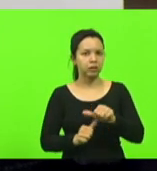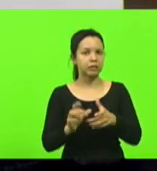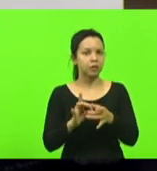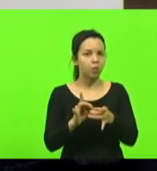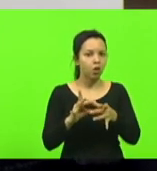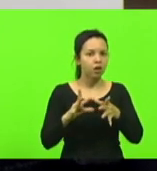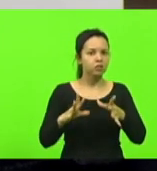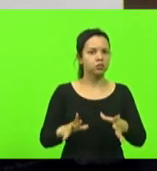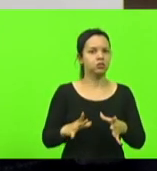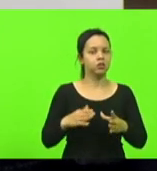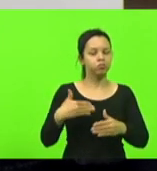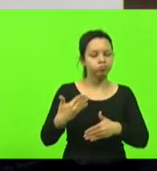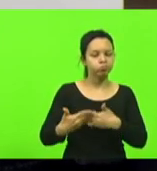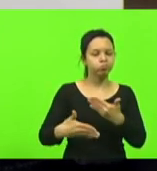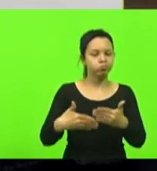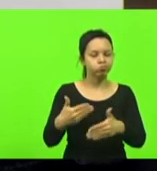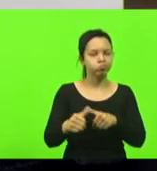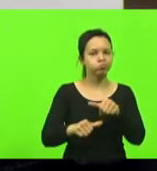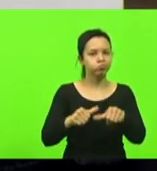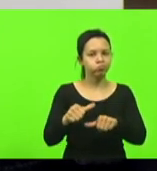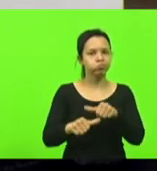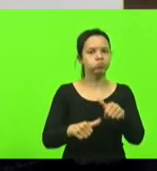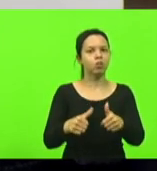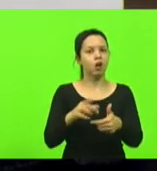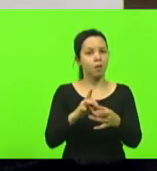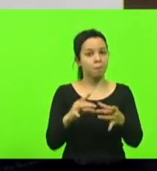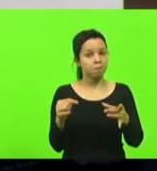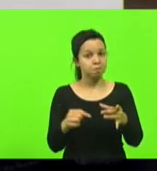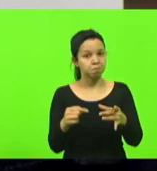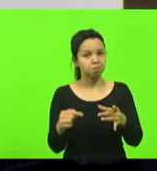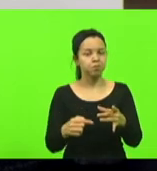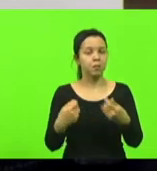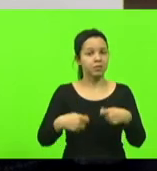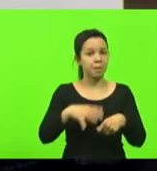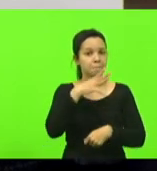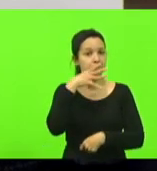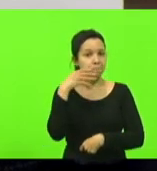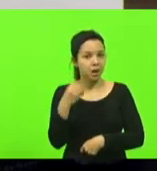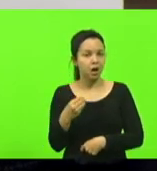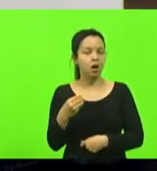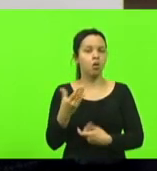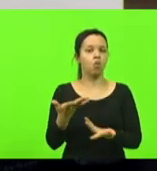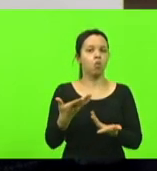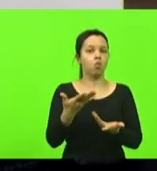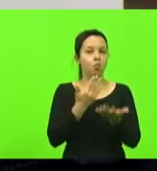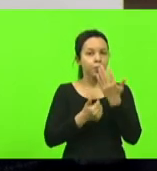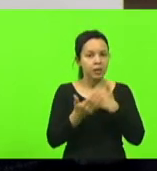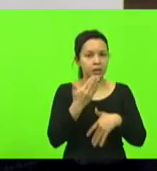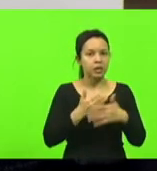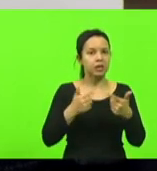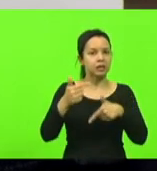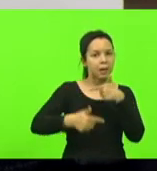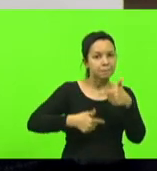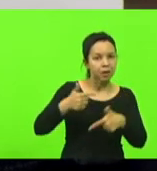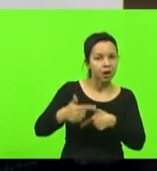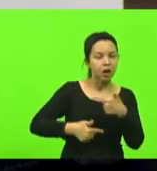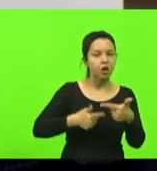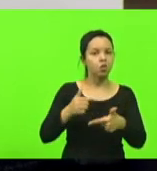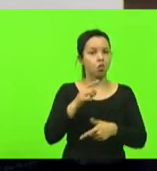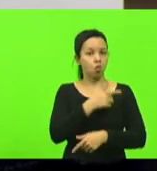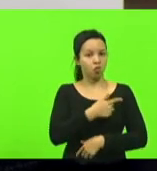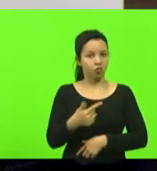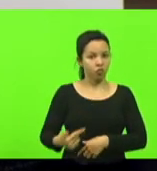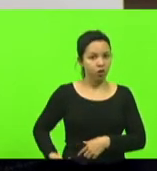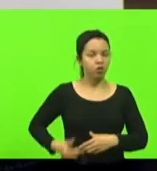com pão na mesa com emprego trabalho e com um governo que consiga dialogar quando você ganha uma